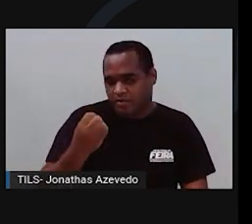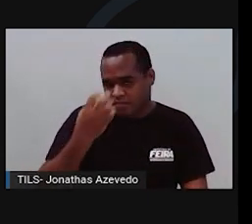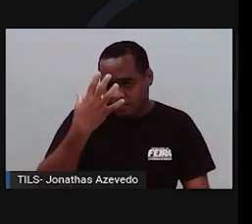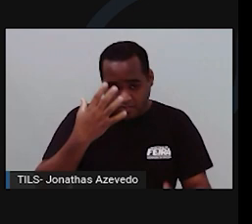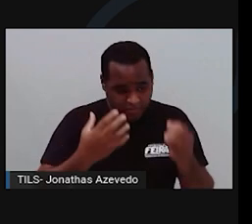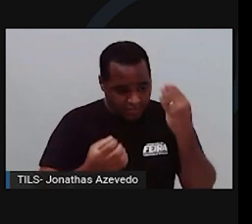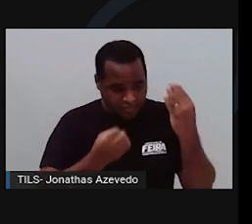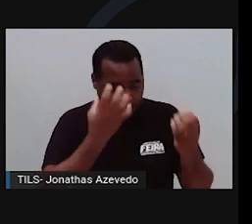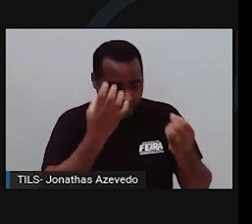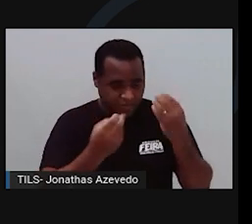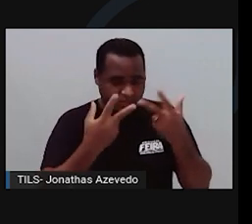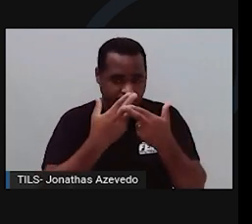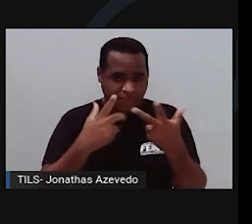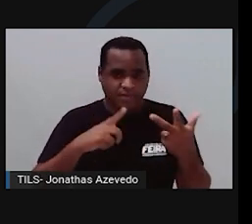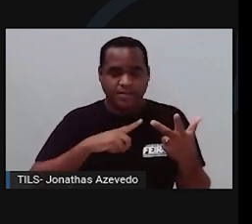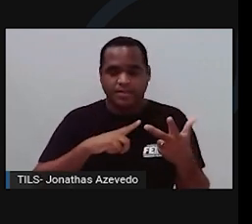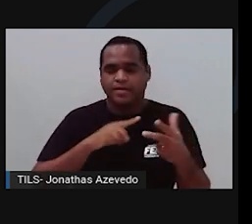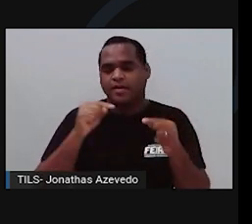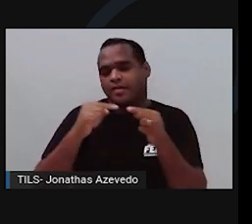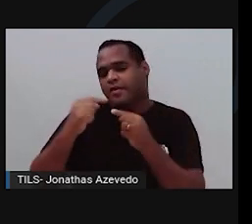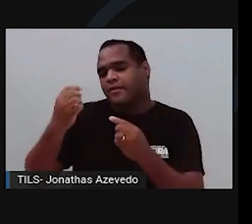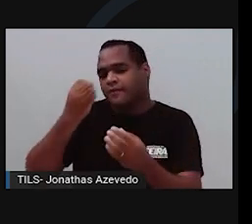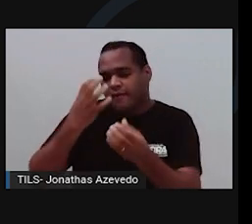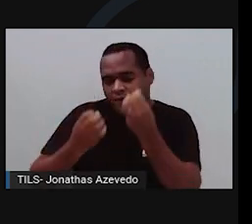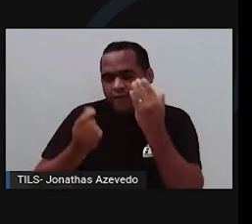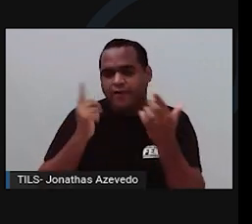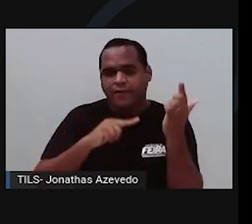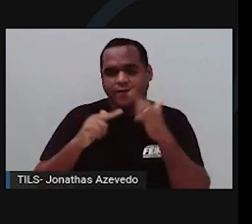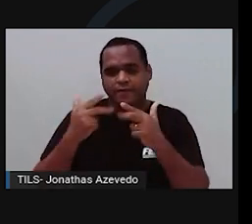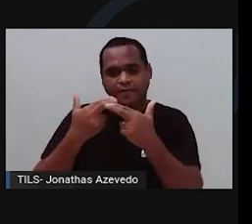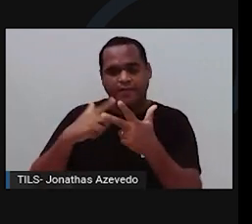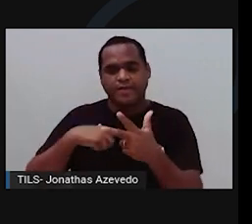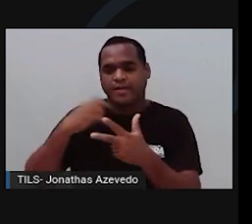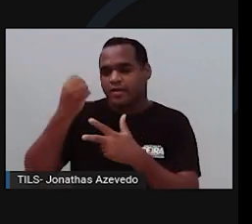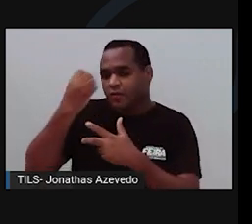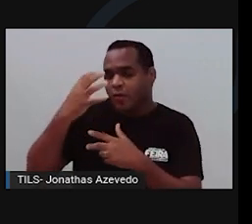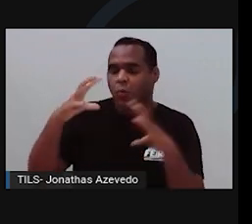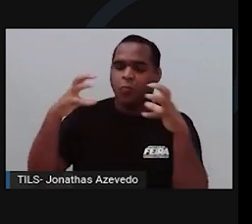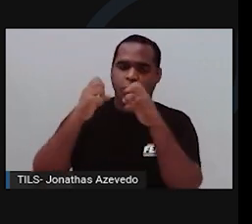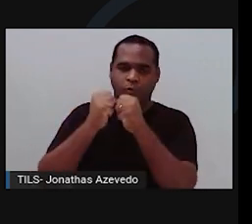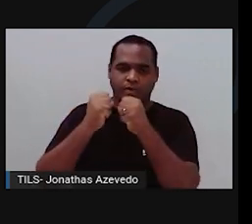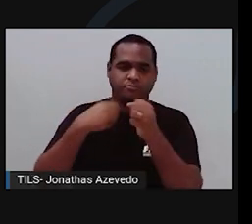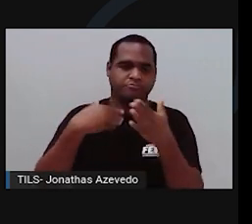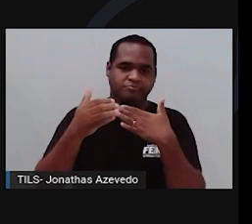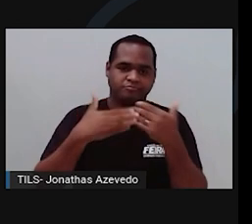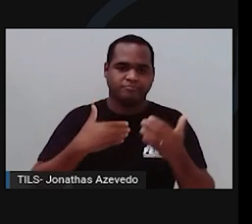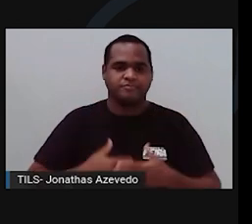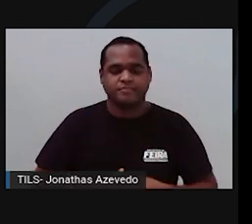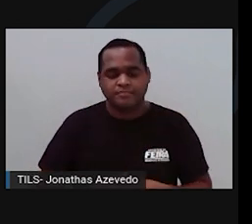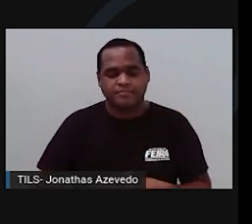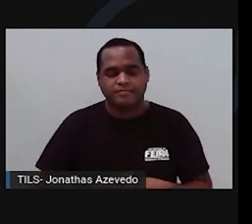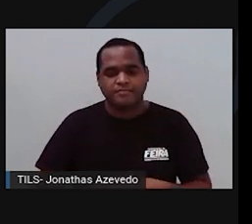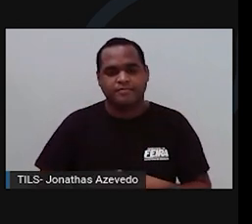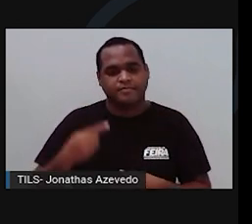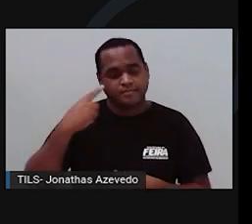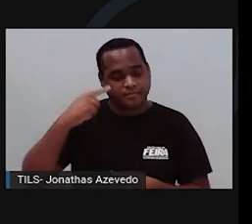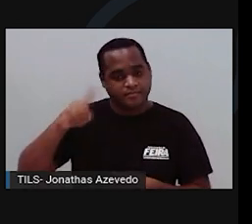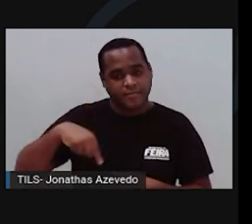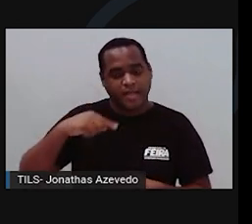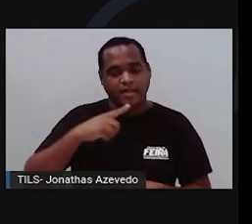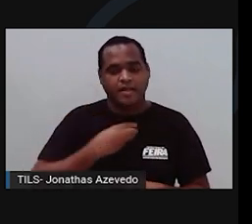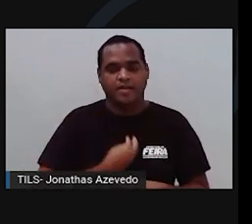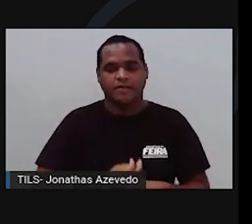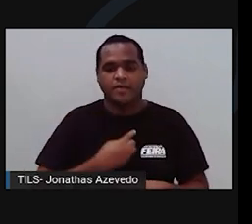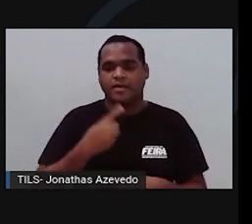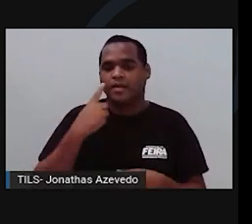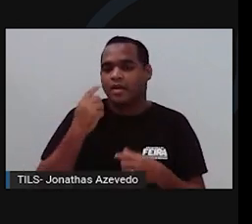de quantidade correta de luz para que a visão aconteça, seja em ambiente muito iluminado ou escuro. O cristalino, ou lente